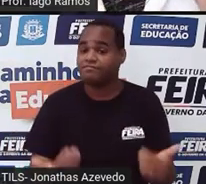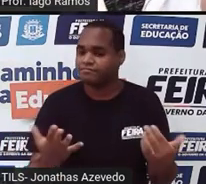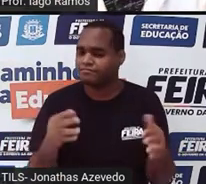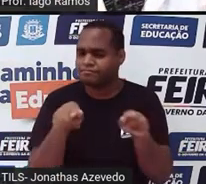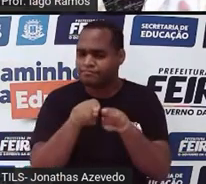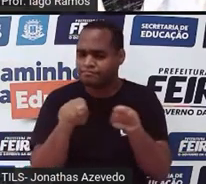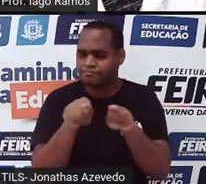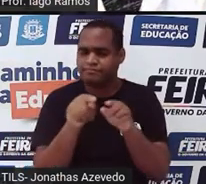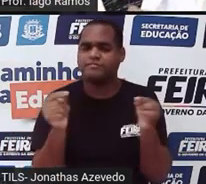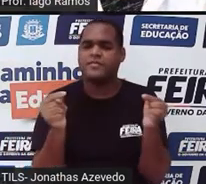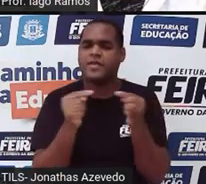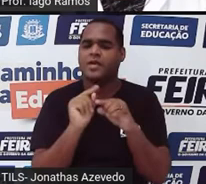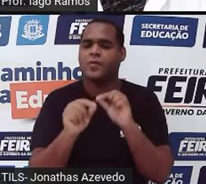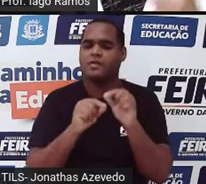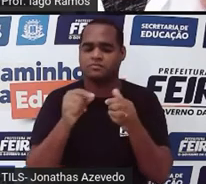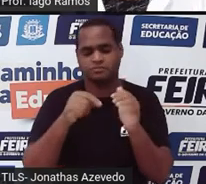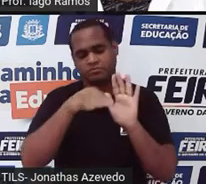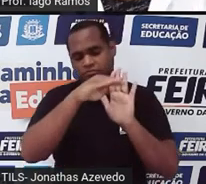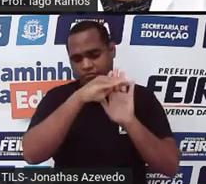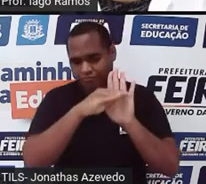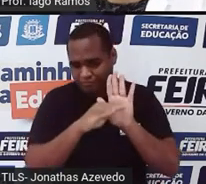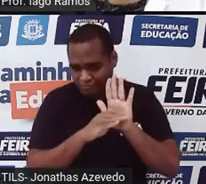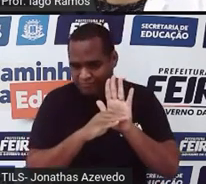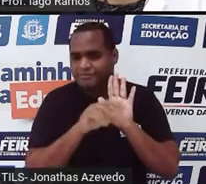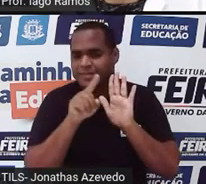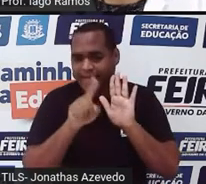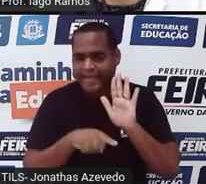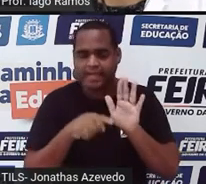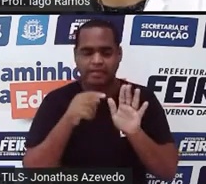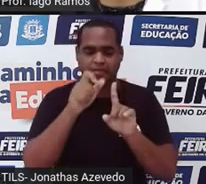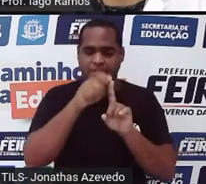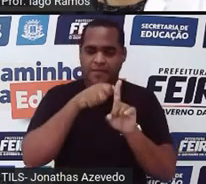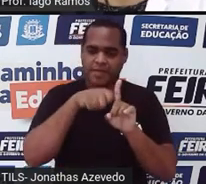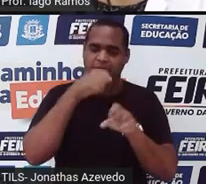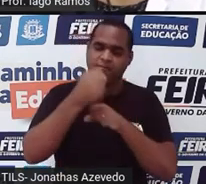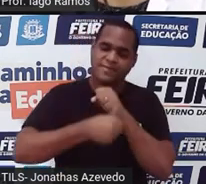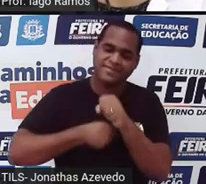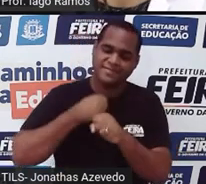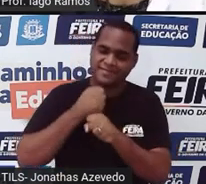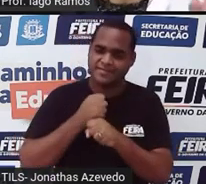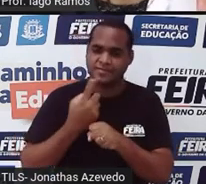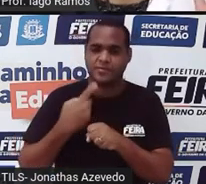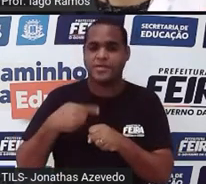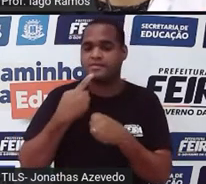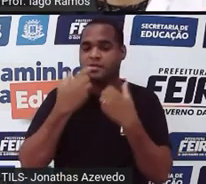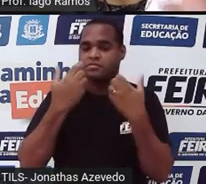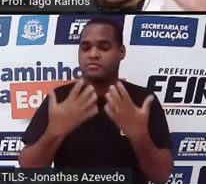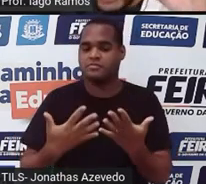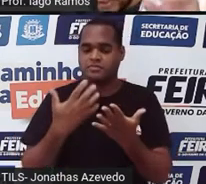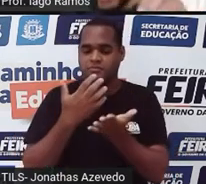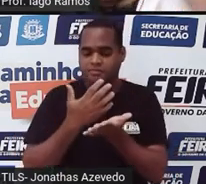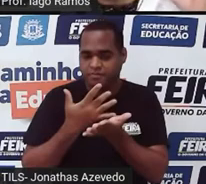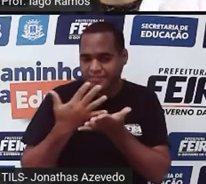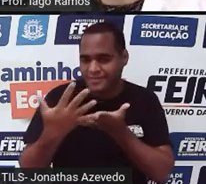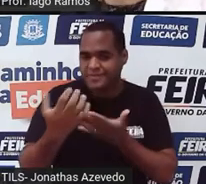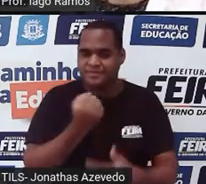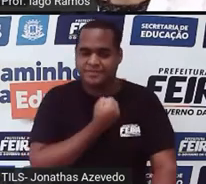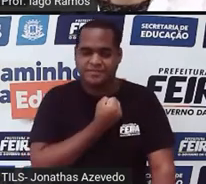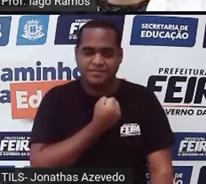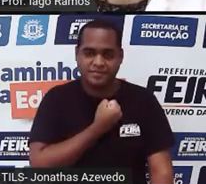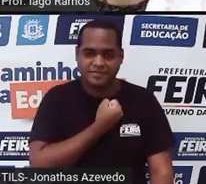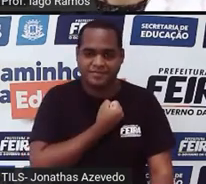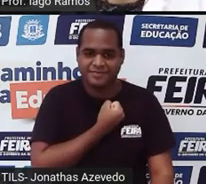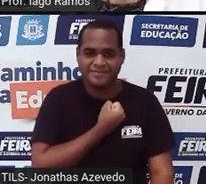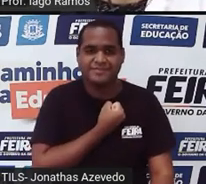é uma sequência, a sequência dos meses do ano. Mas a gente vai falar de sequência numérica.